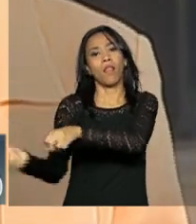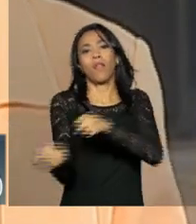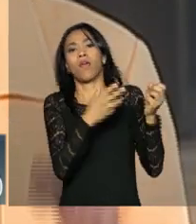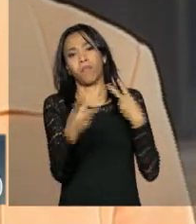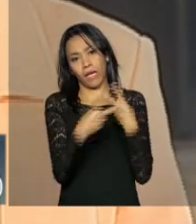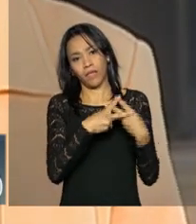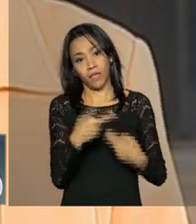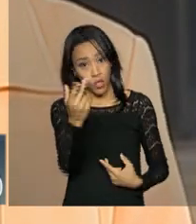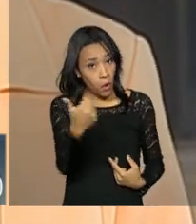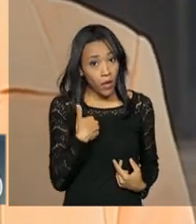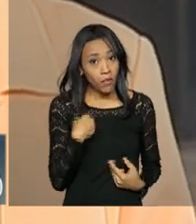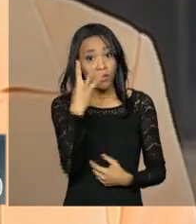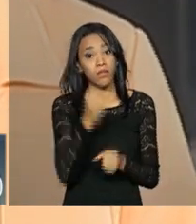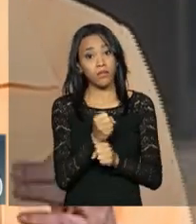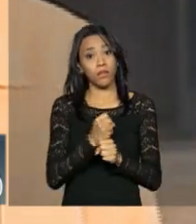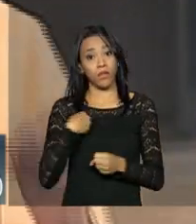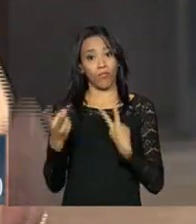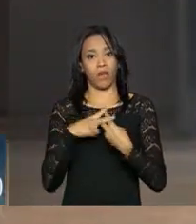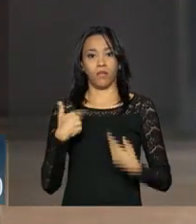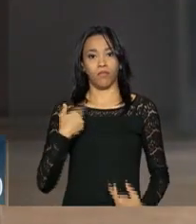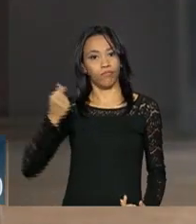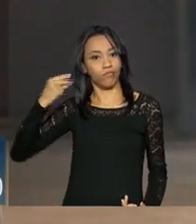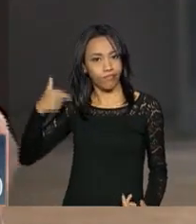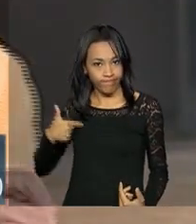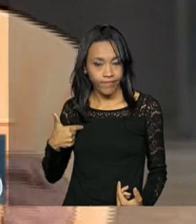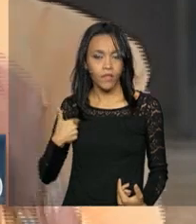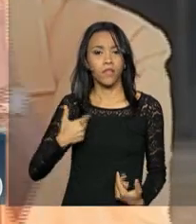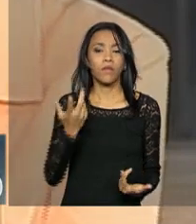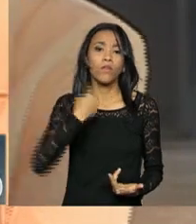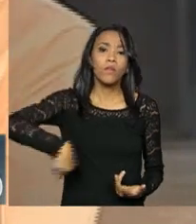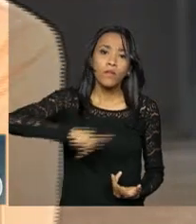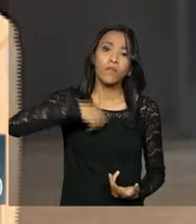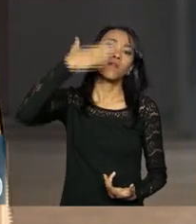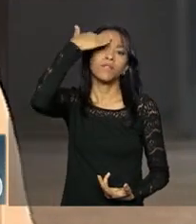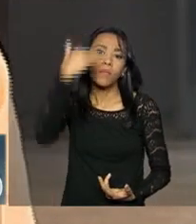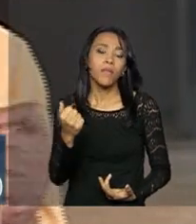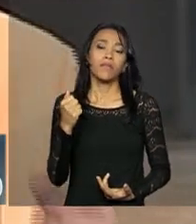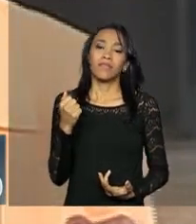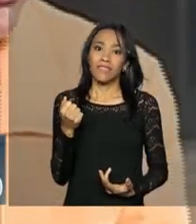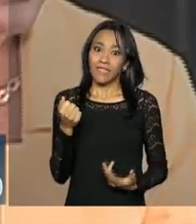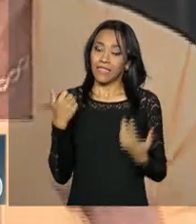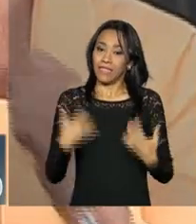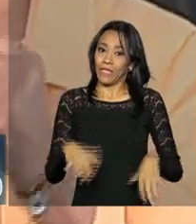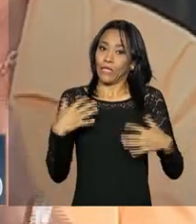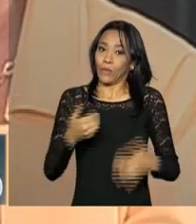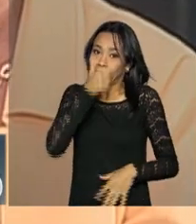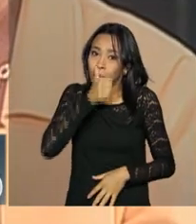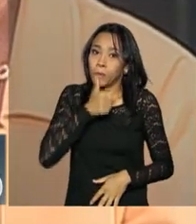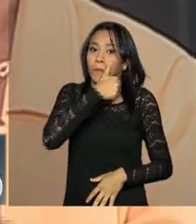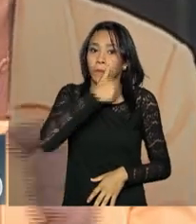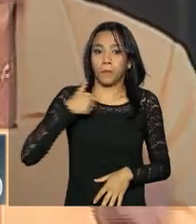como eu fiquei três anos. Nós que lutamos por isso sabemos que o preço disso é muito alto. Não